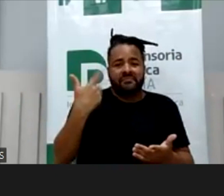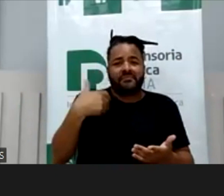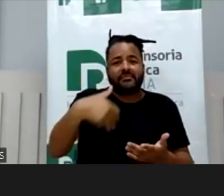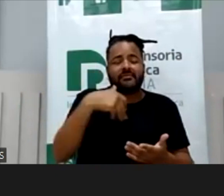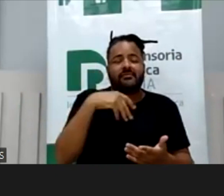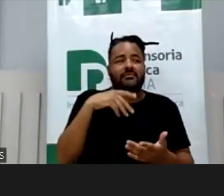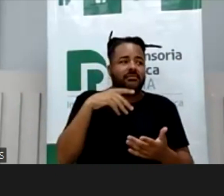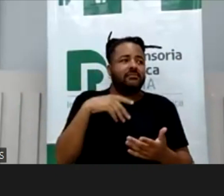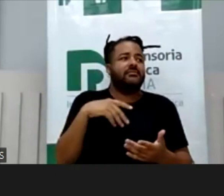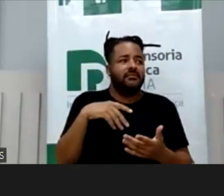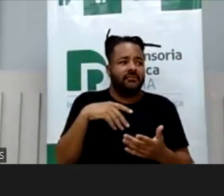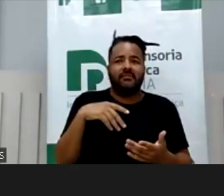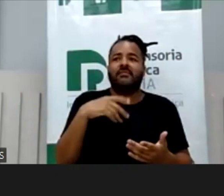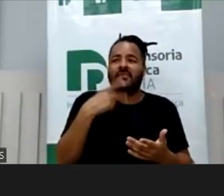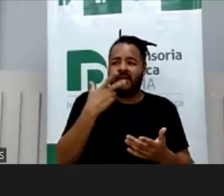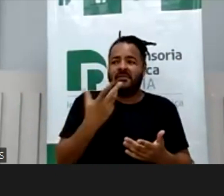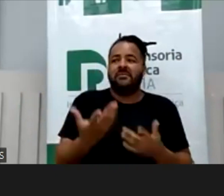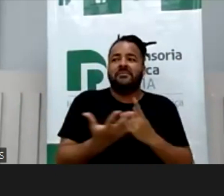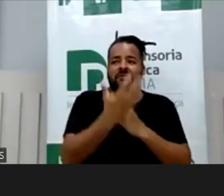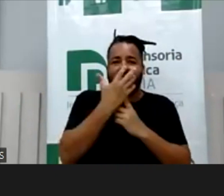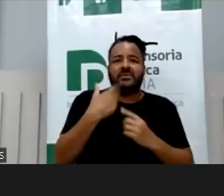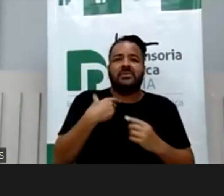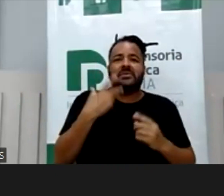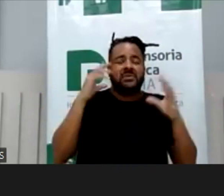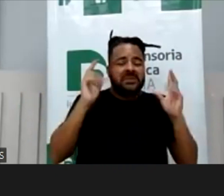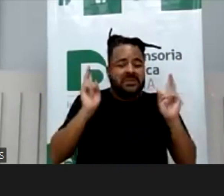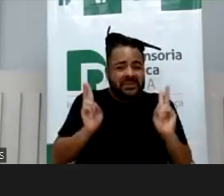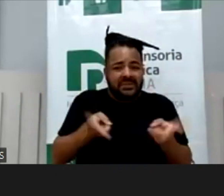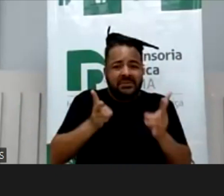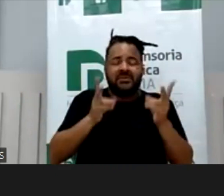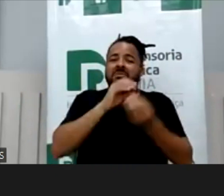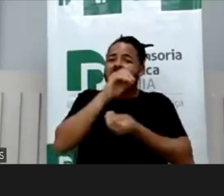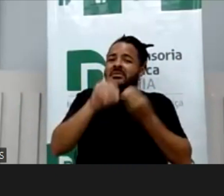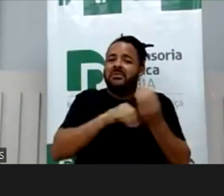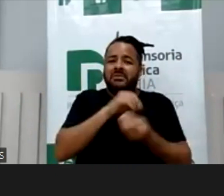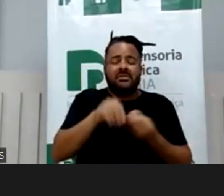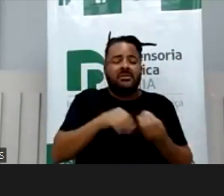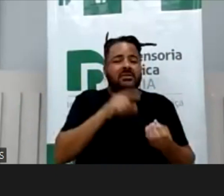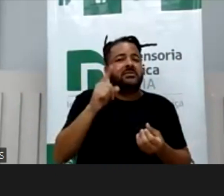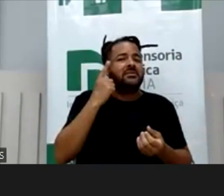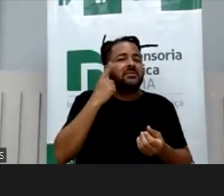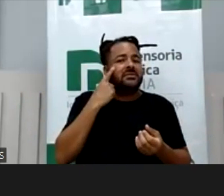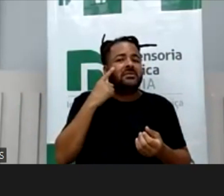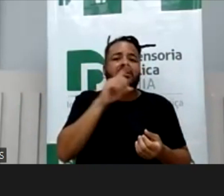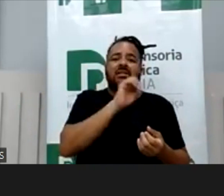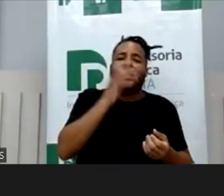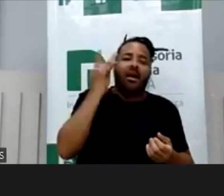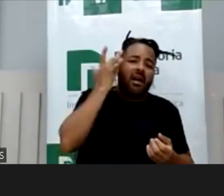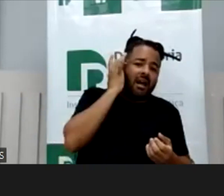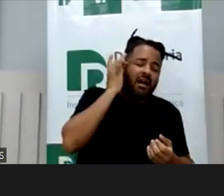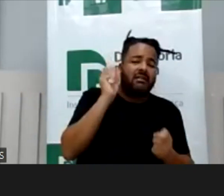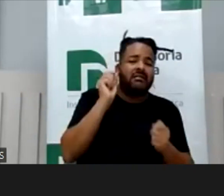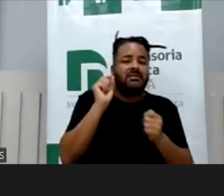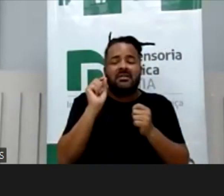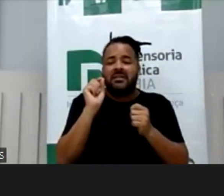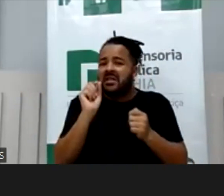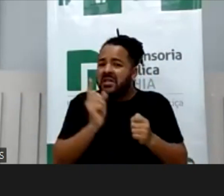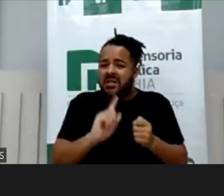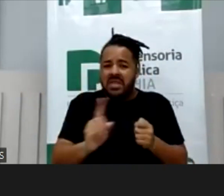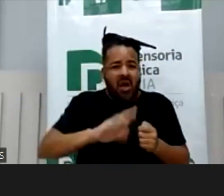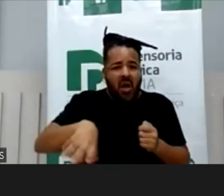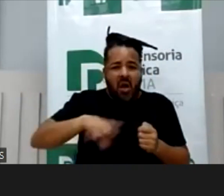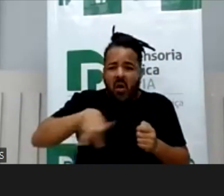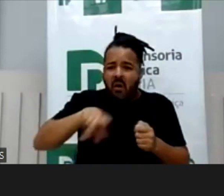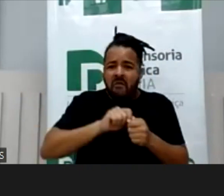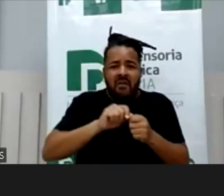irmana, porque estamos todos misturados e envolvidos nisso, mesmo quem acha que não faz, né,